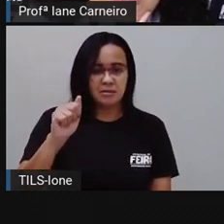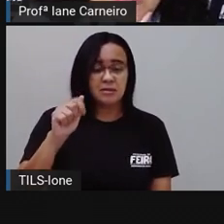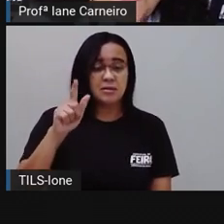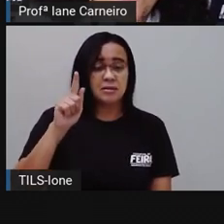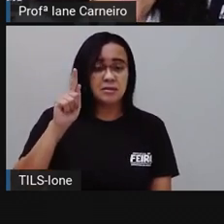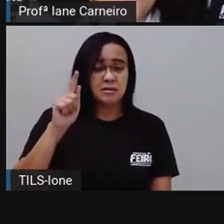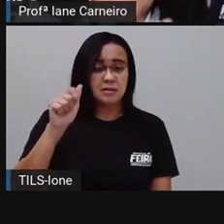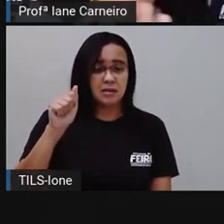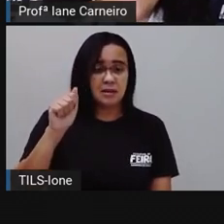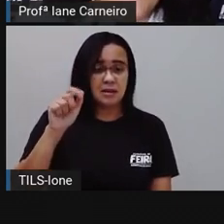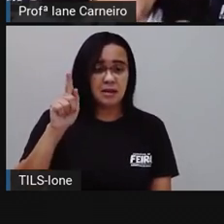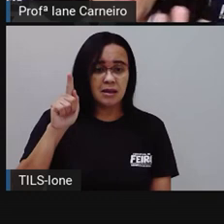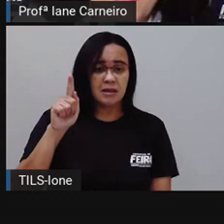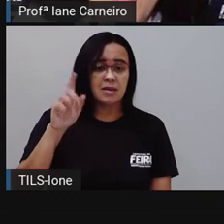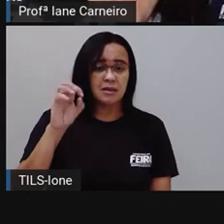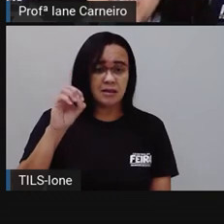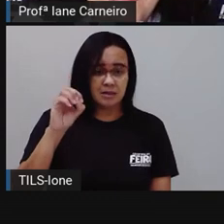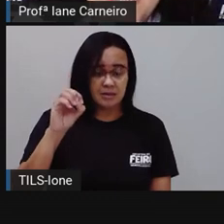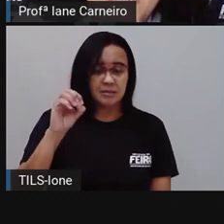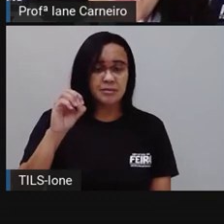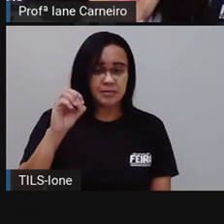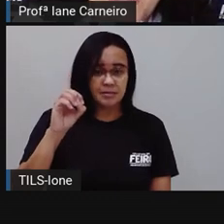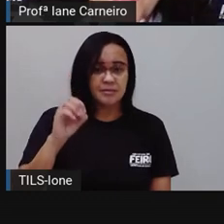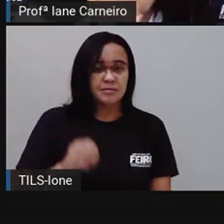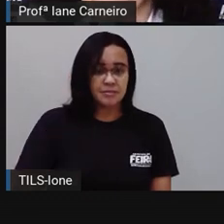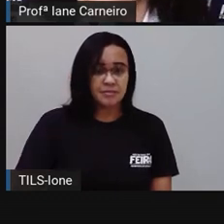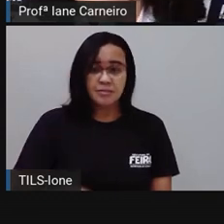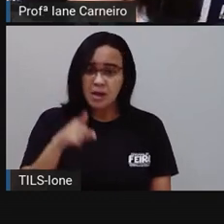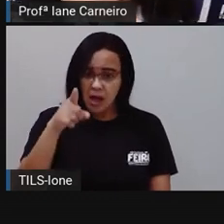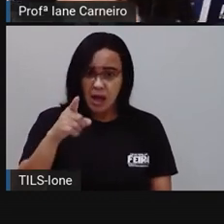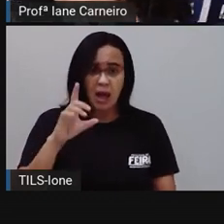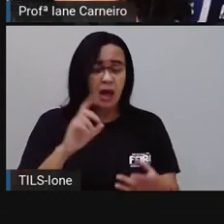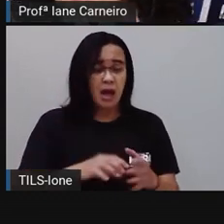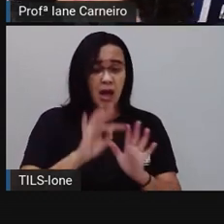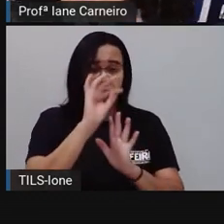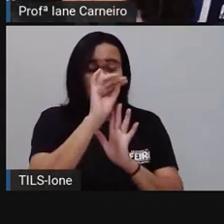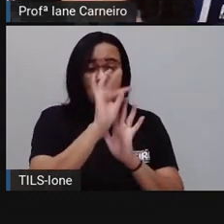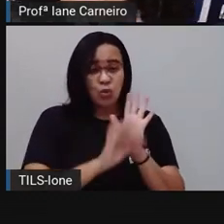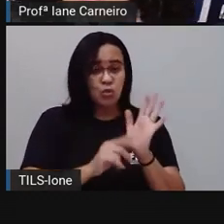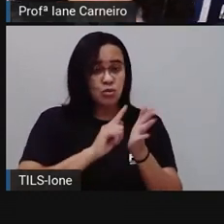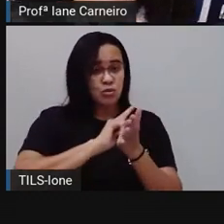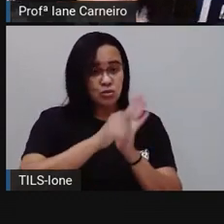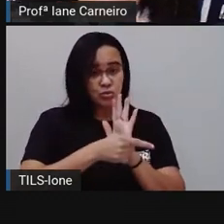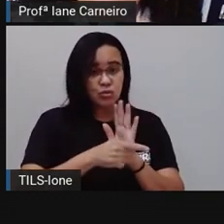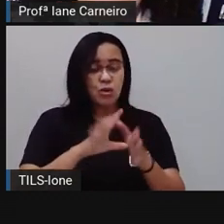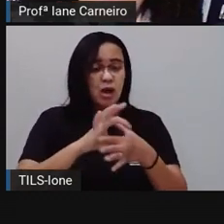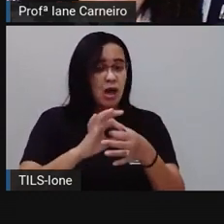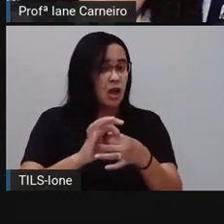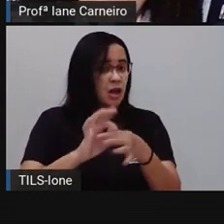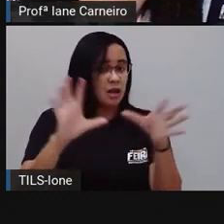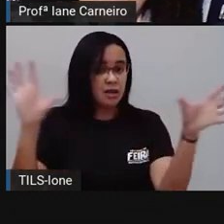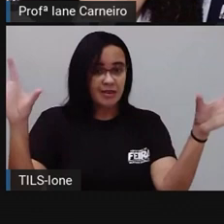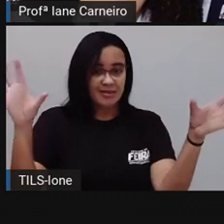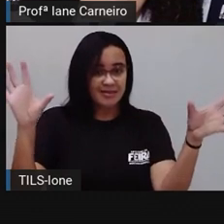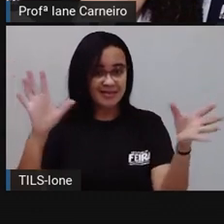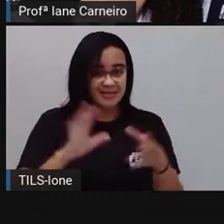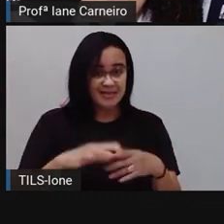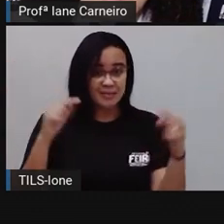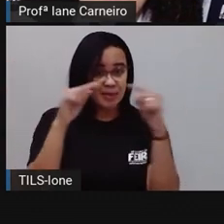percebe que tem uma liberdade maior para fazer essas rimas, tá bom? Vamos ver outro.